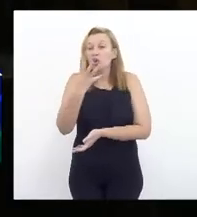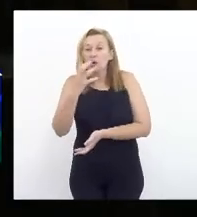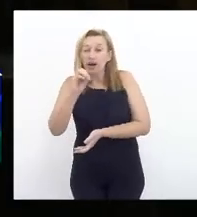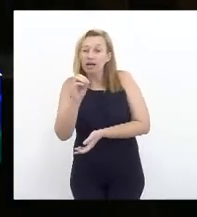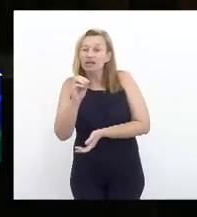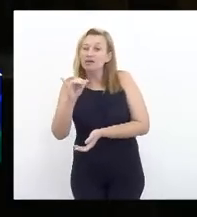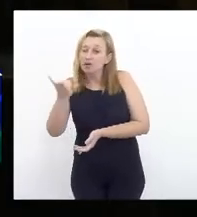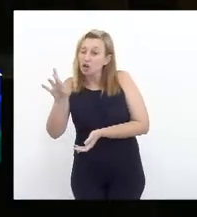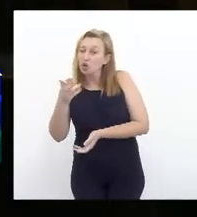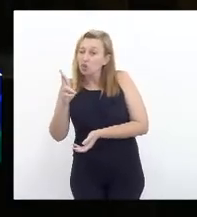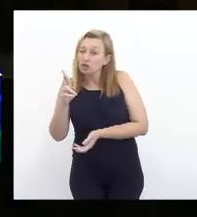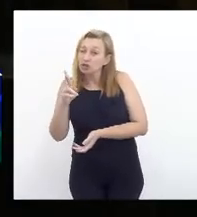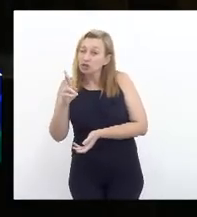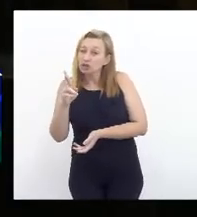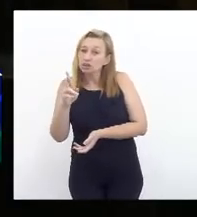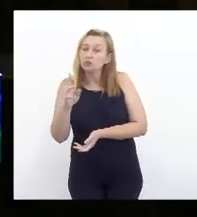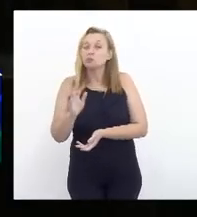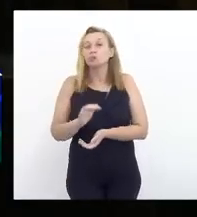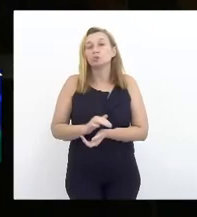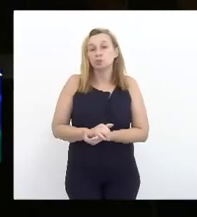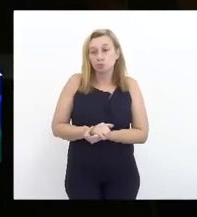e daí